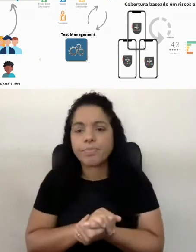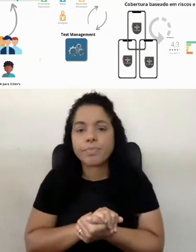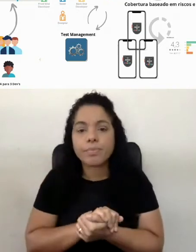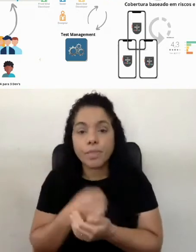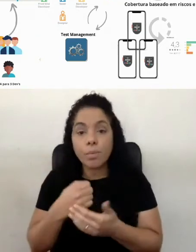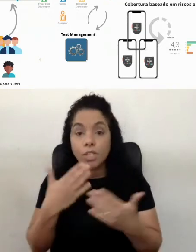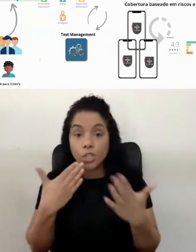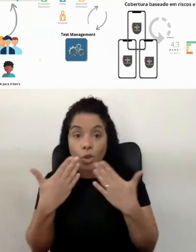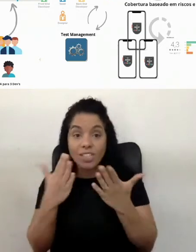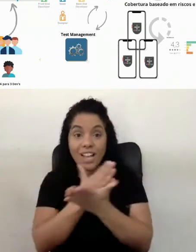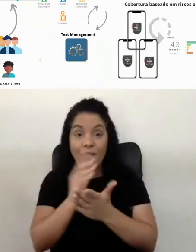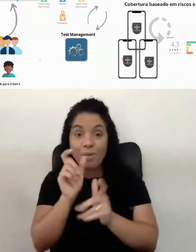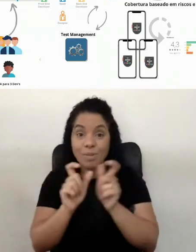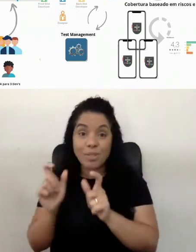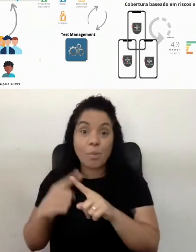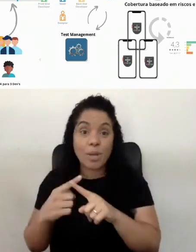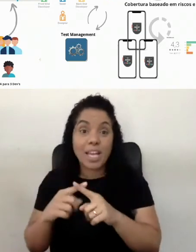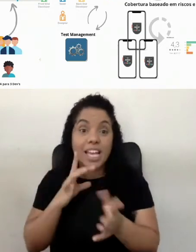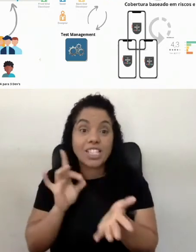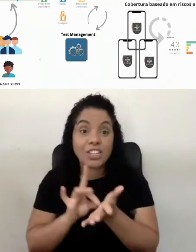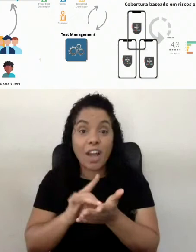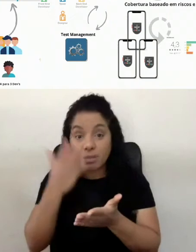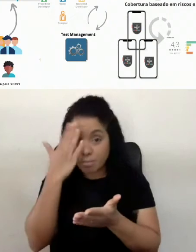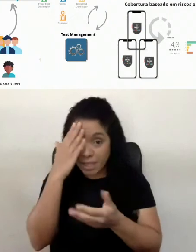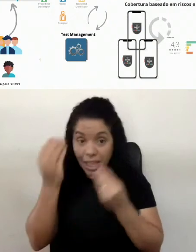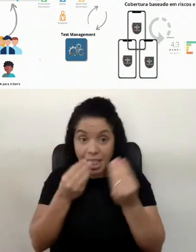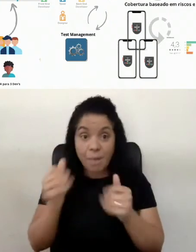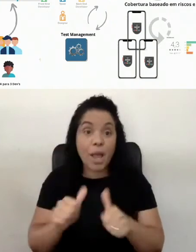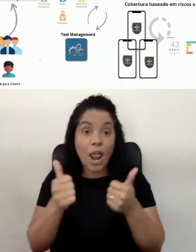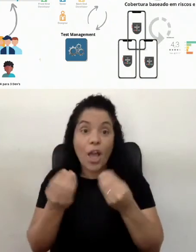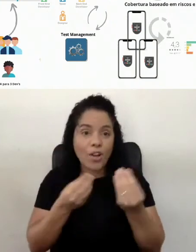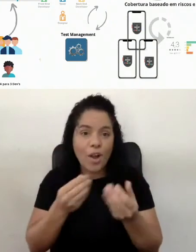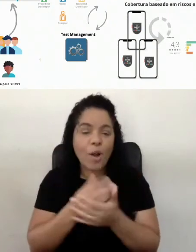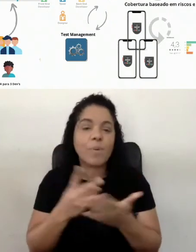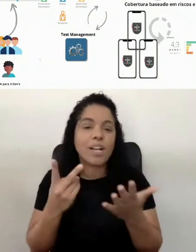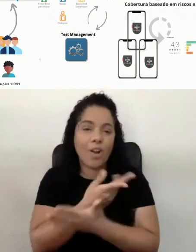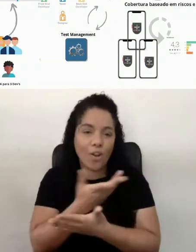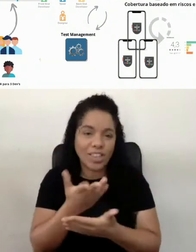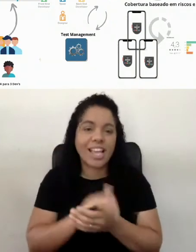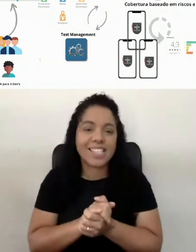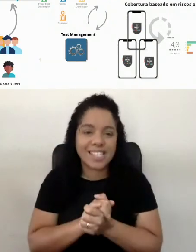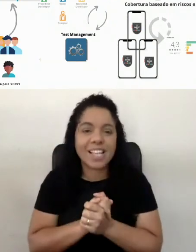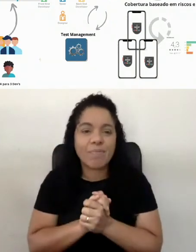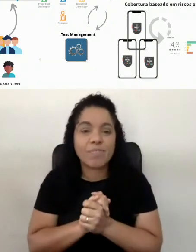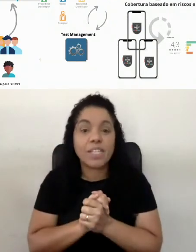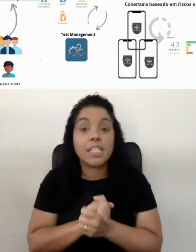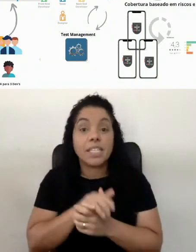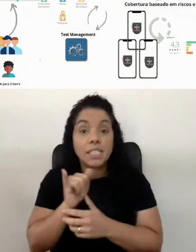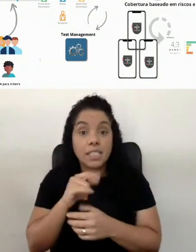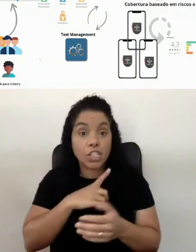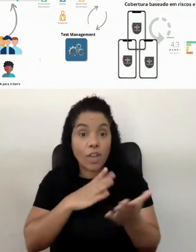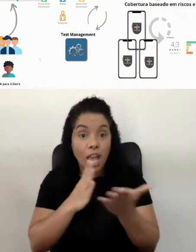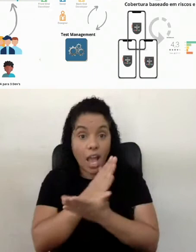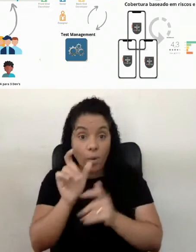até que conversar com algumas pessoas aí, porque, de fato, vai entender melhor aí, né? Como que isso acontece. Até se tiver alguém aí,